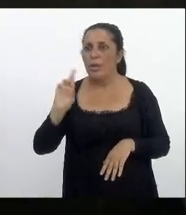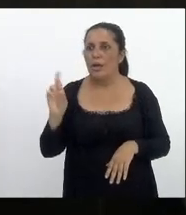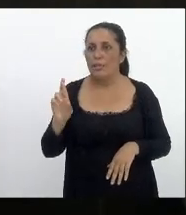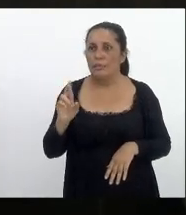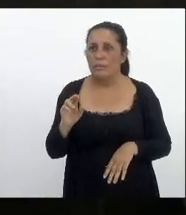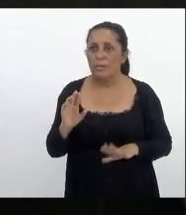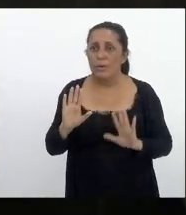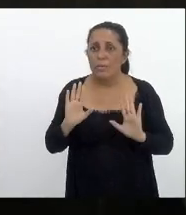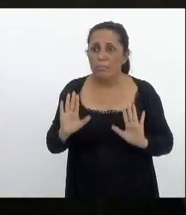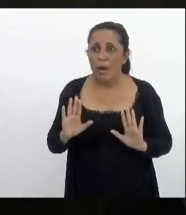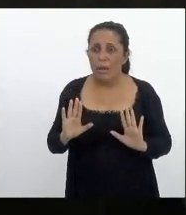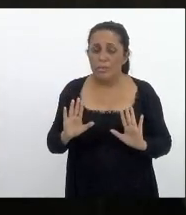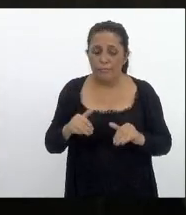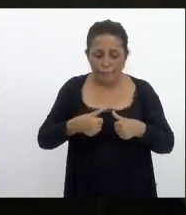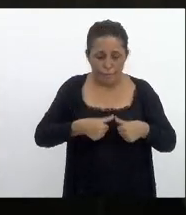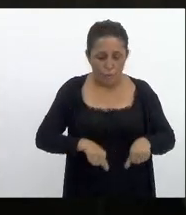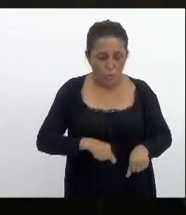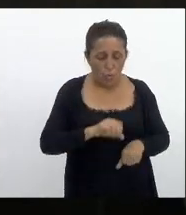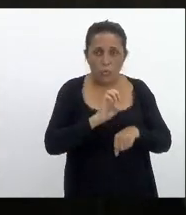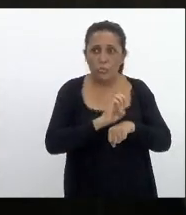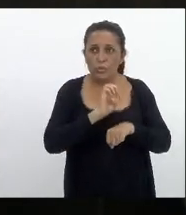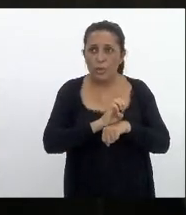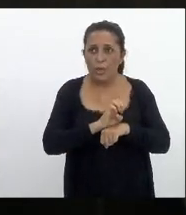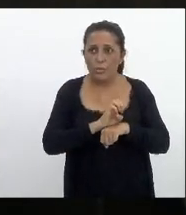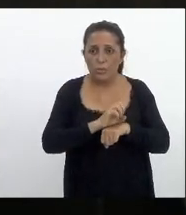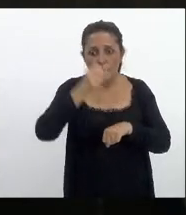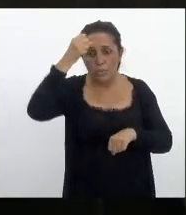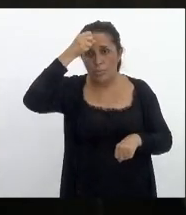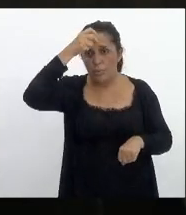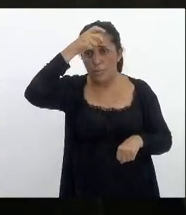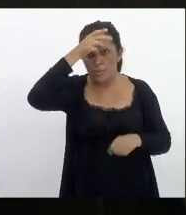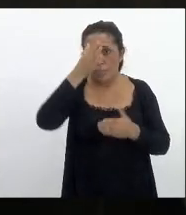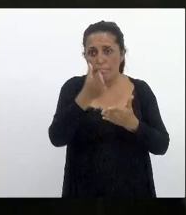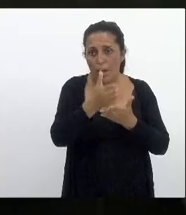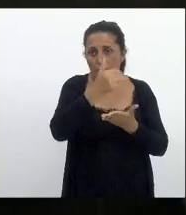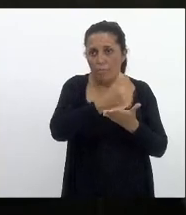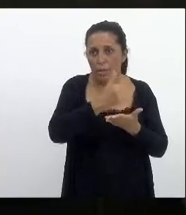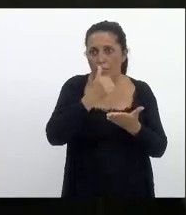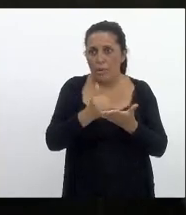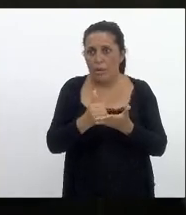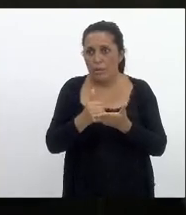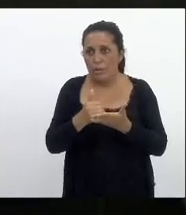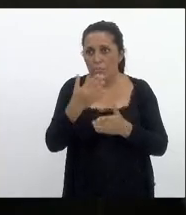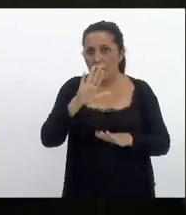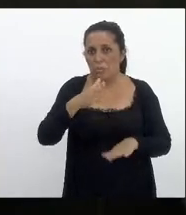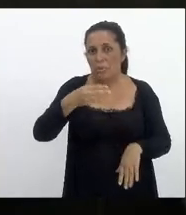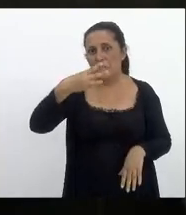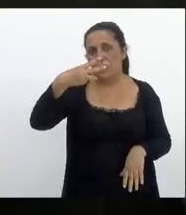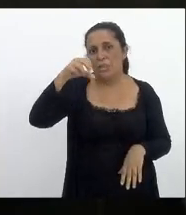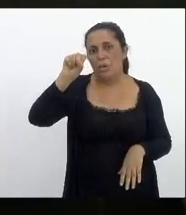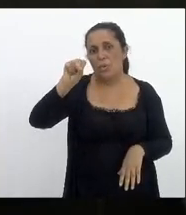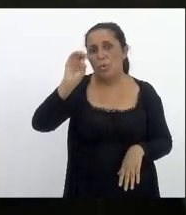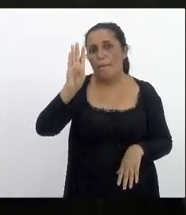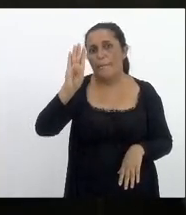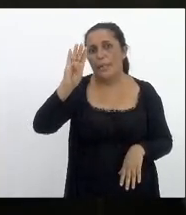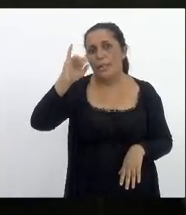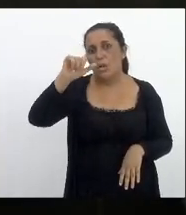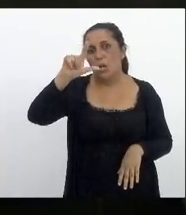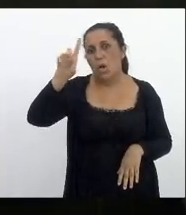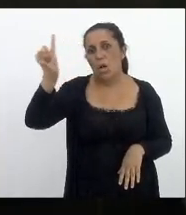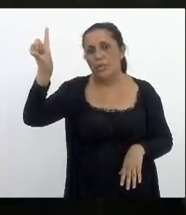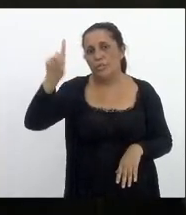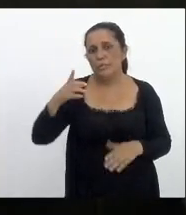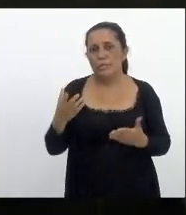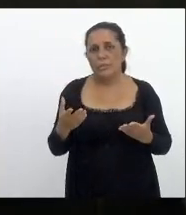mas ficaram no Estado ou nos seus municípios algo em torno de 38 bilhões então é uma